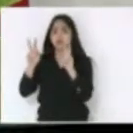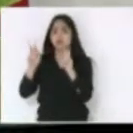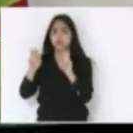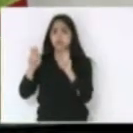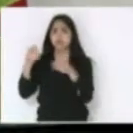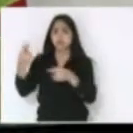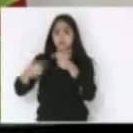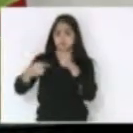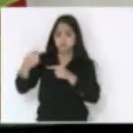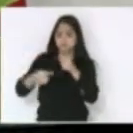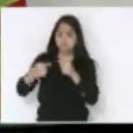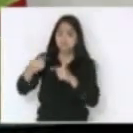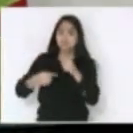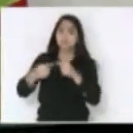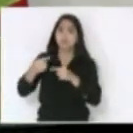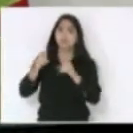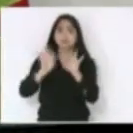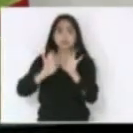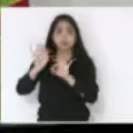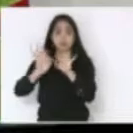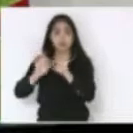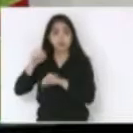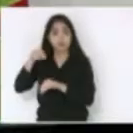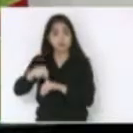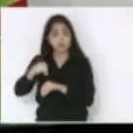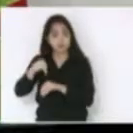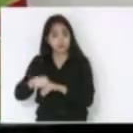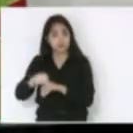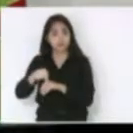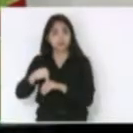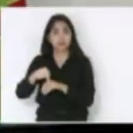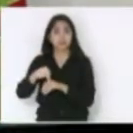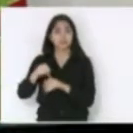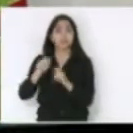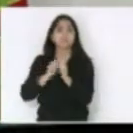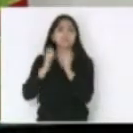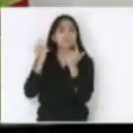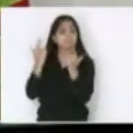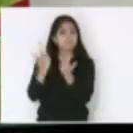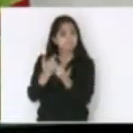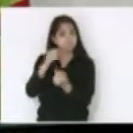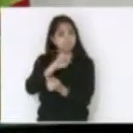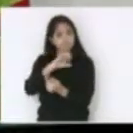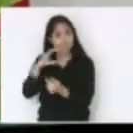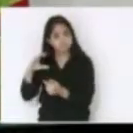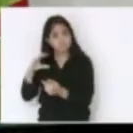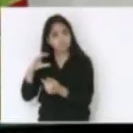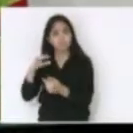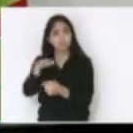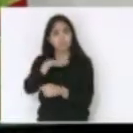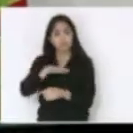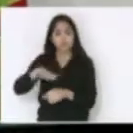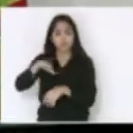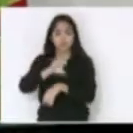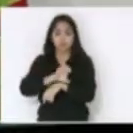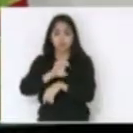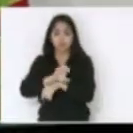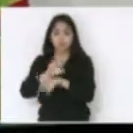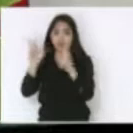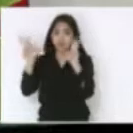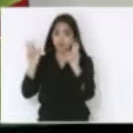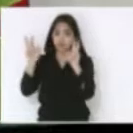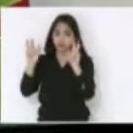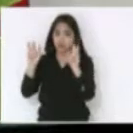os grandes debates que nós estamos fazendo aqui na Assembleia Legislativa no estado de Santa Catarina sobre o tema da